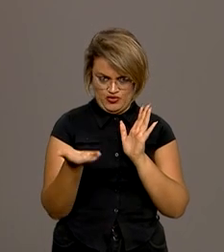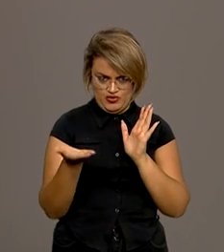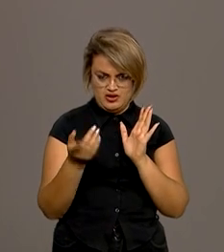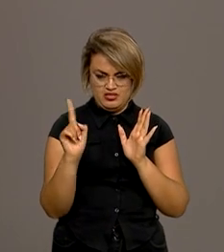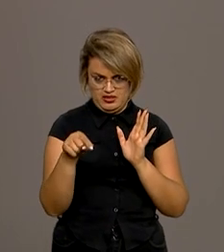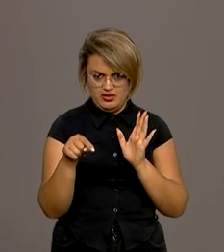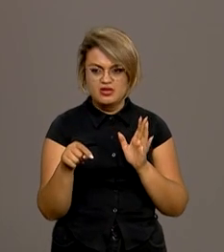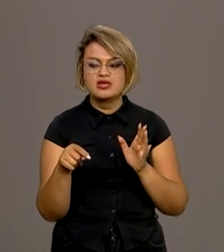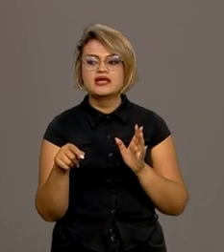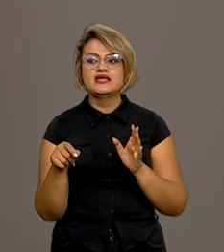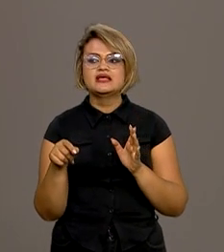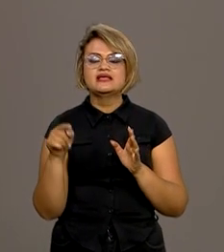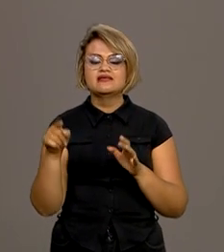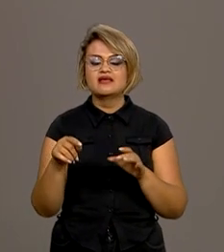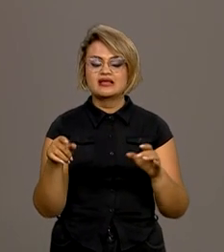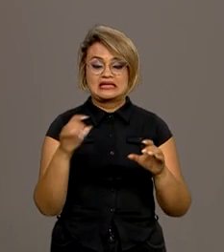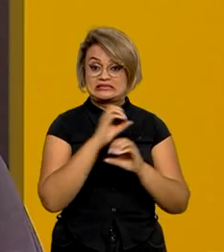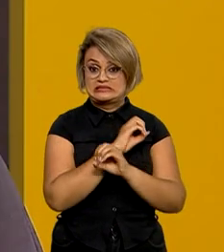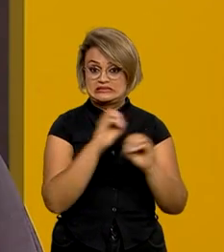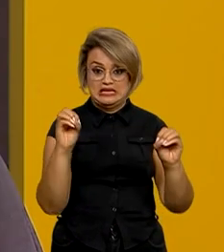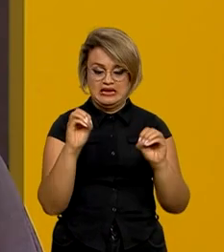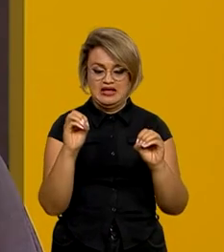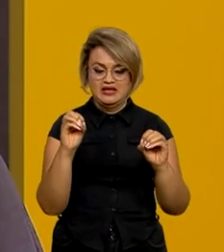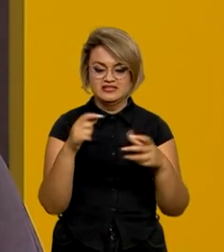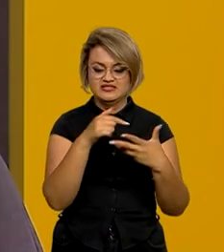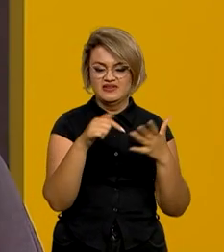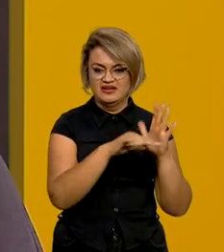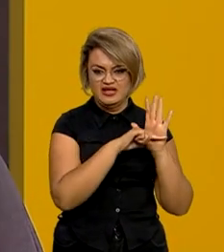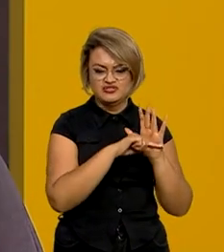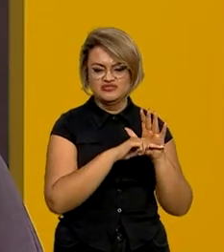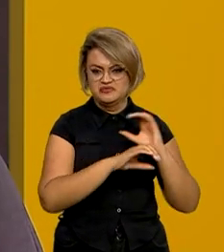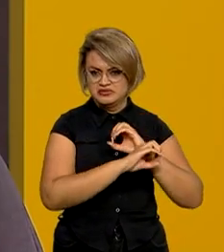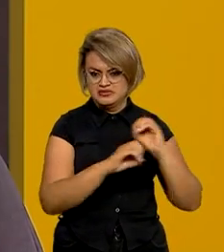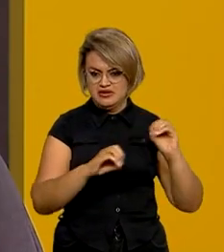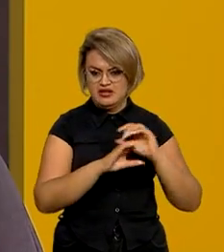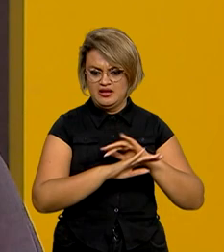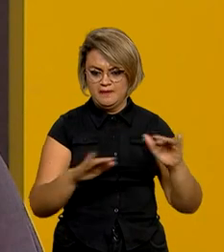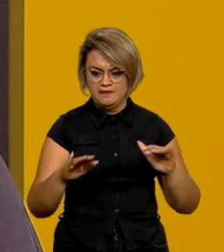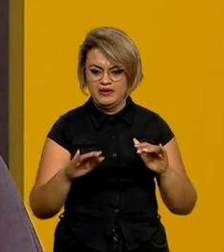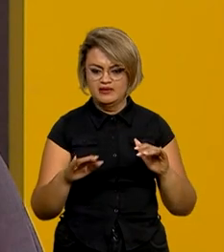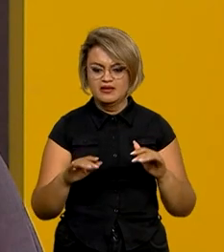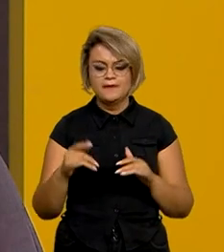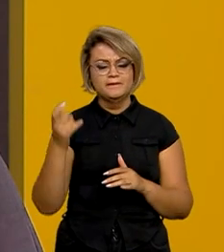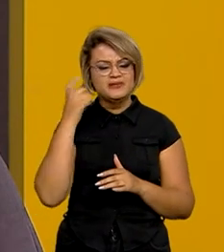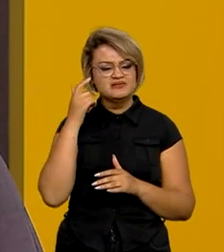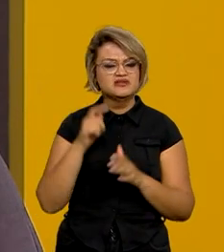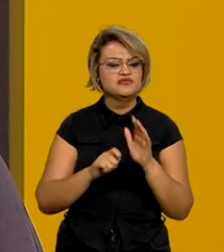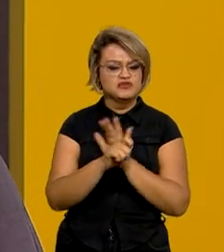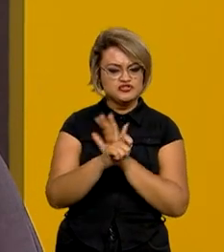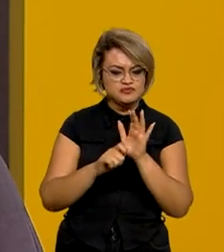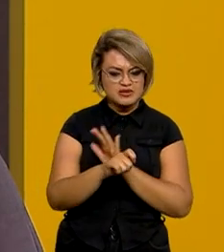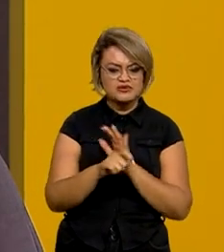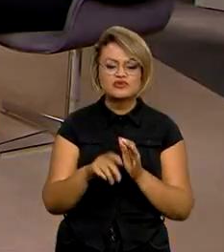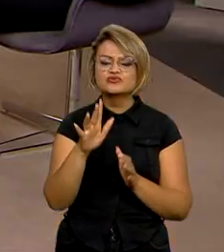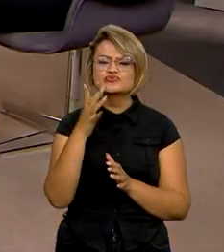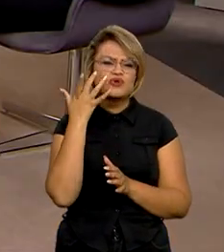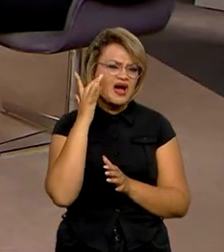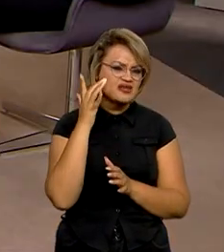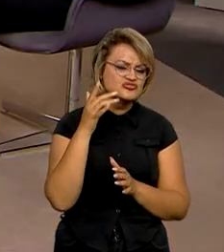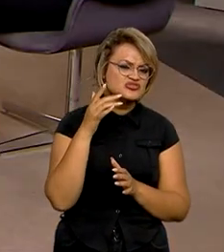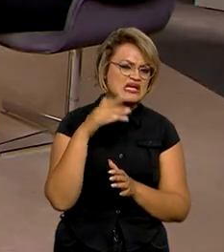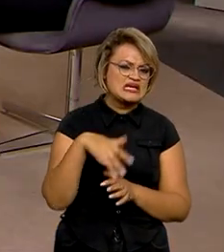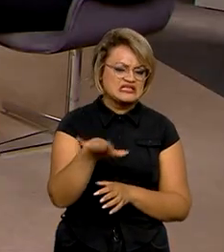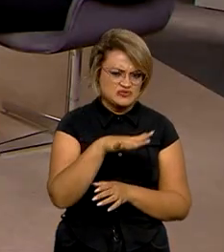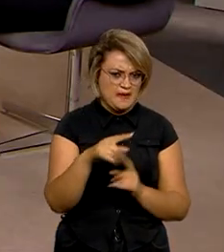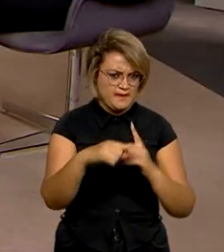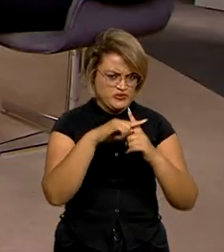com a previsão de zerar o saldo negativo nas contas públicas. Levando em consideração os investimentos, o senhor acha que esse cenário